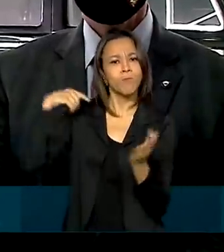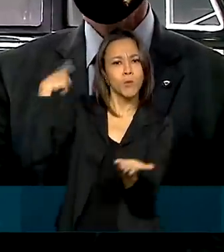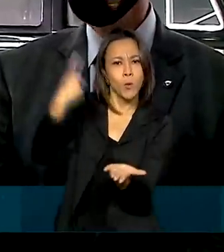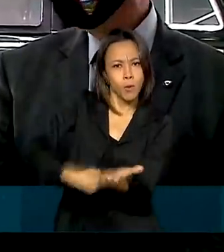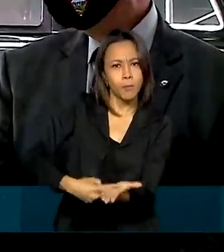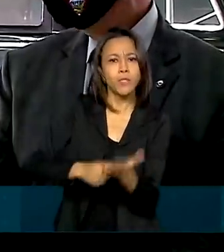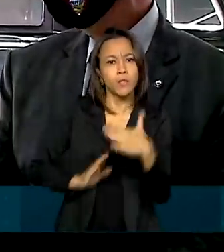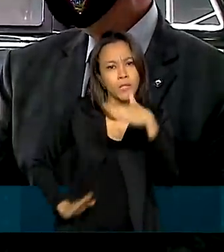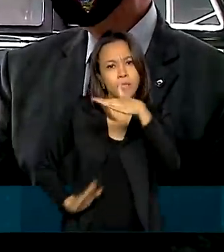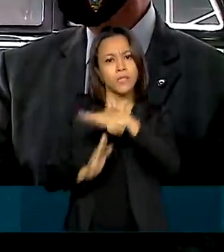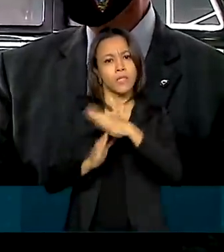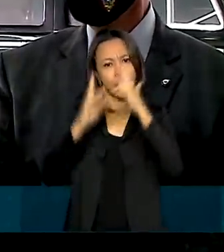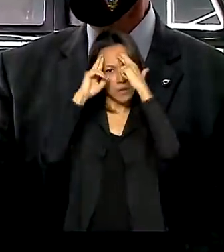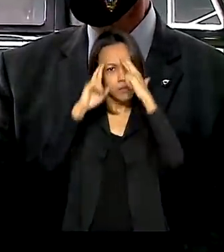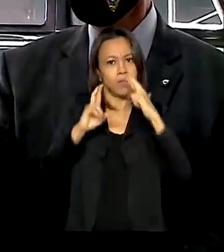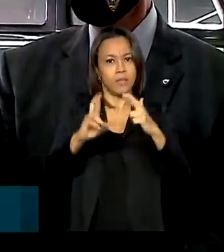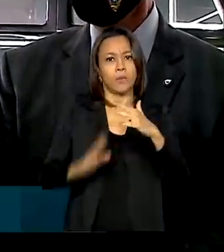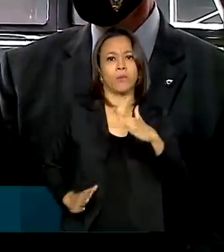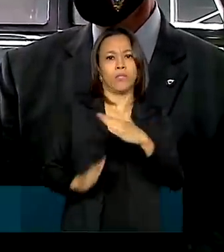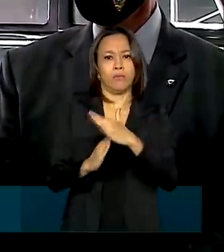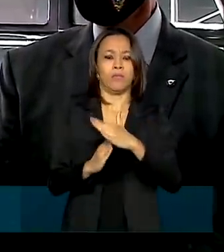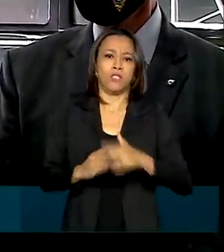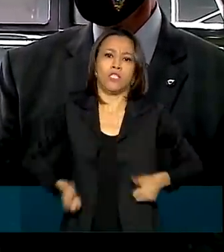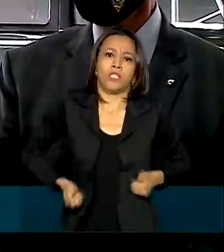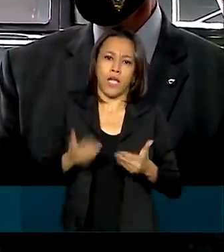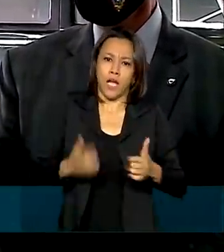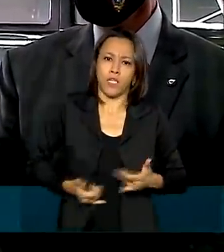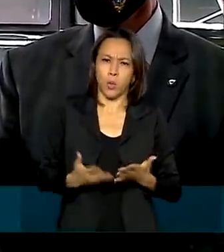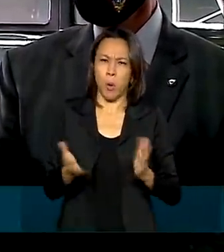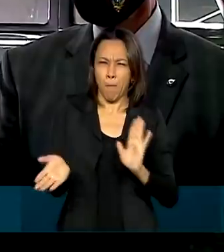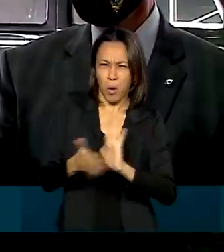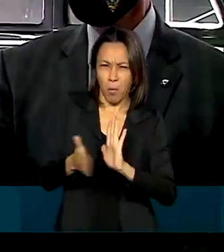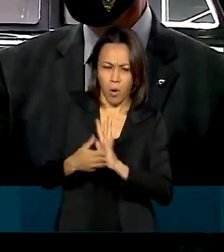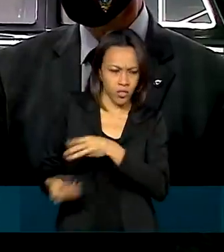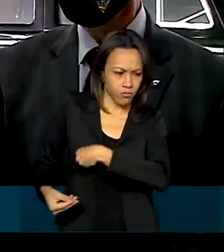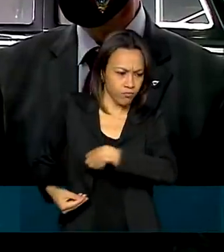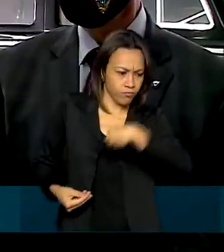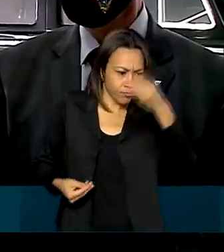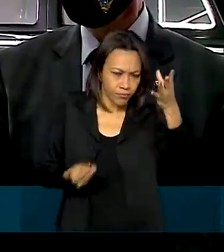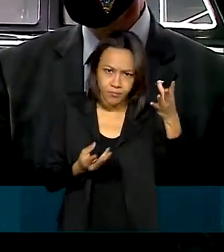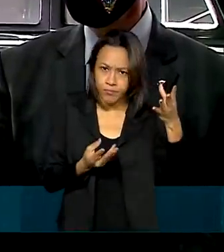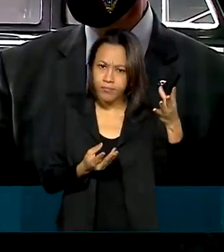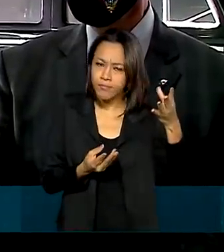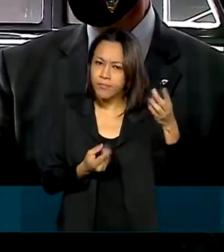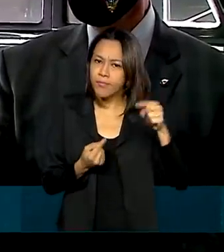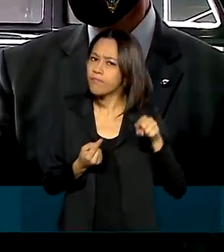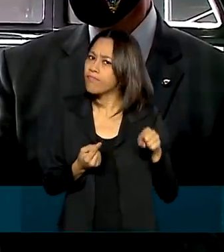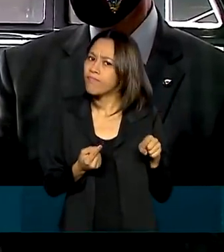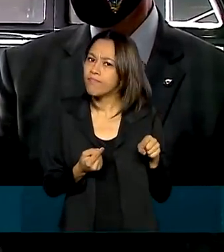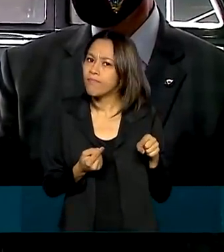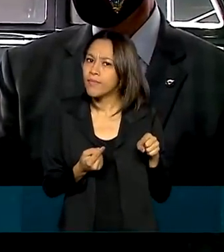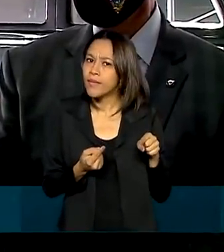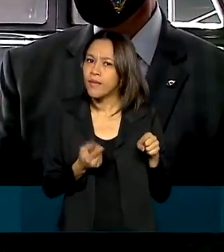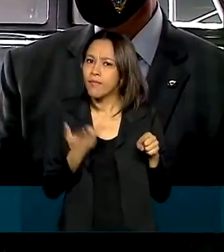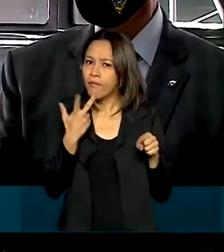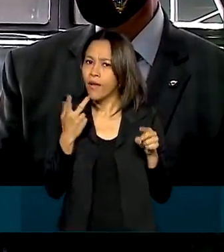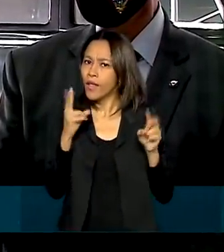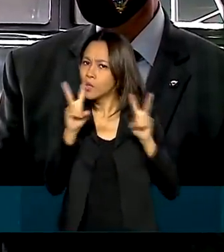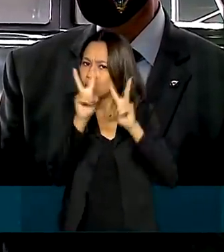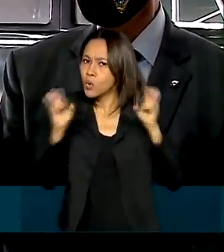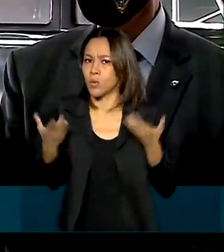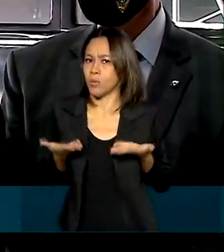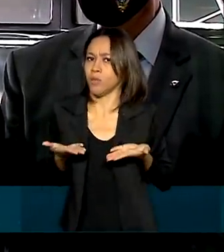rigor fiscal. Nenhuma proposta que será encaminhada vai tratar dessa questão.